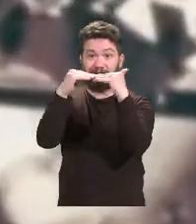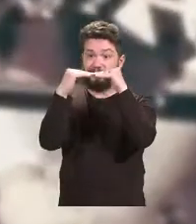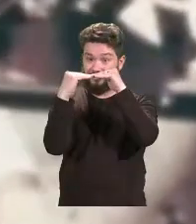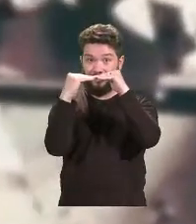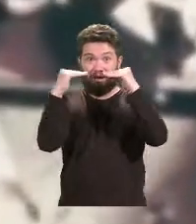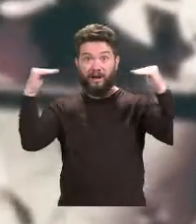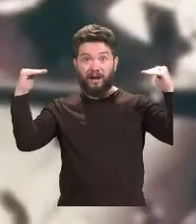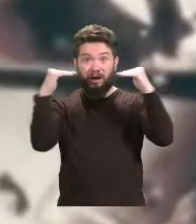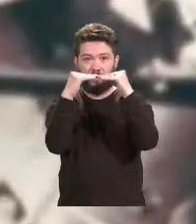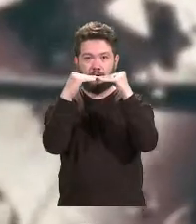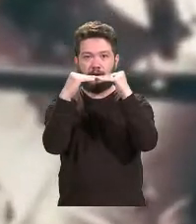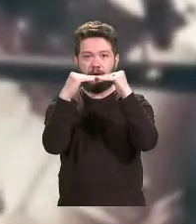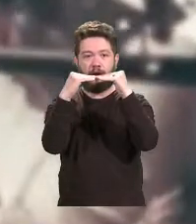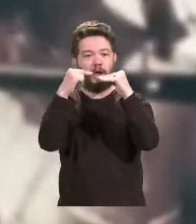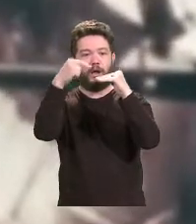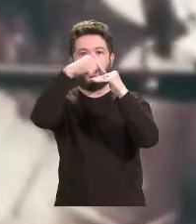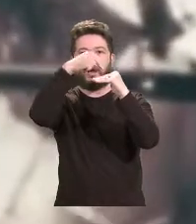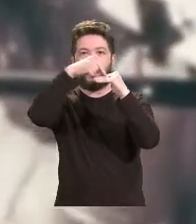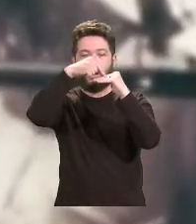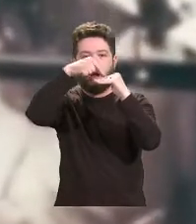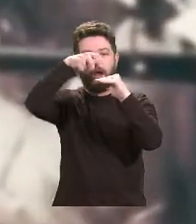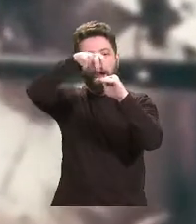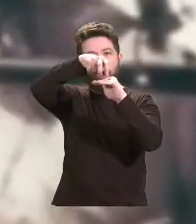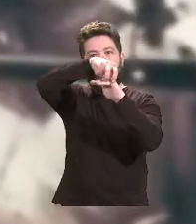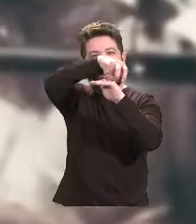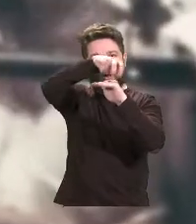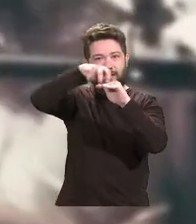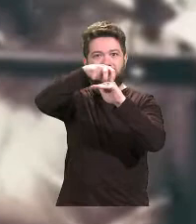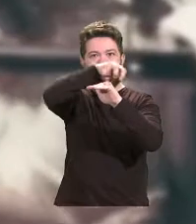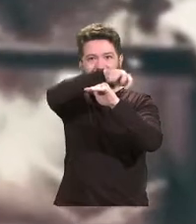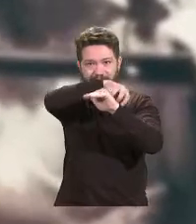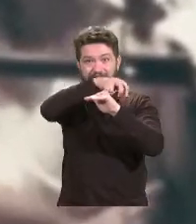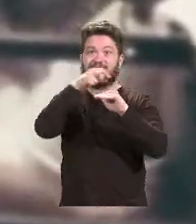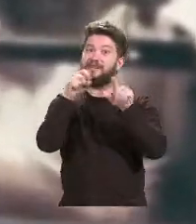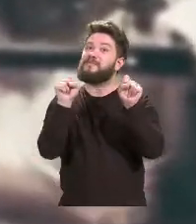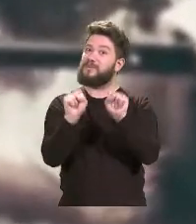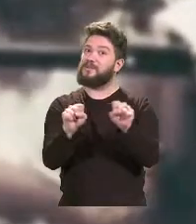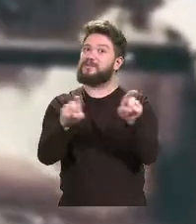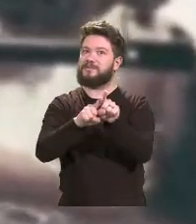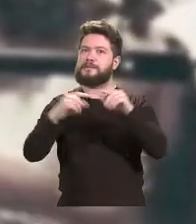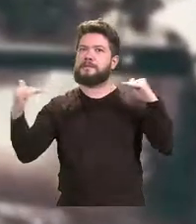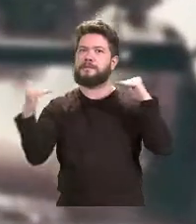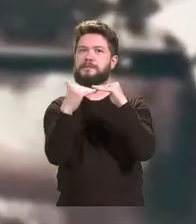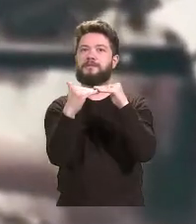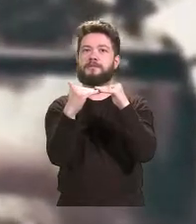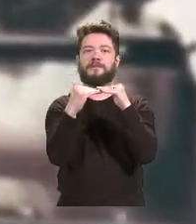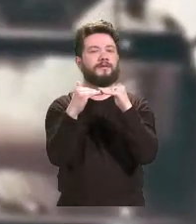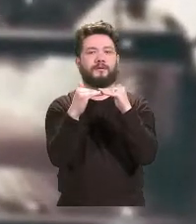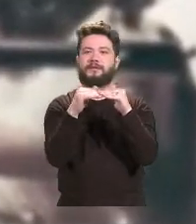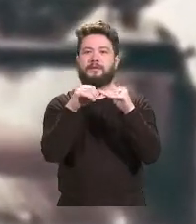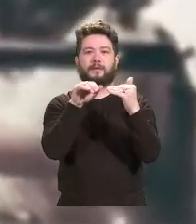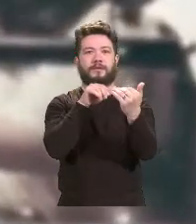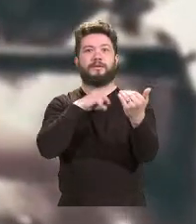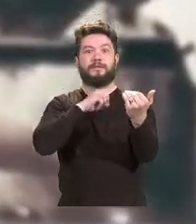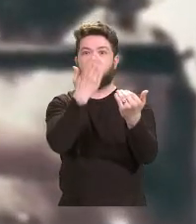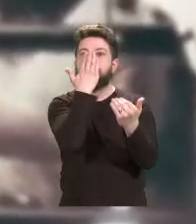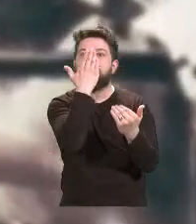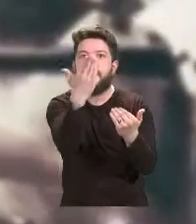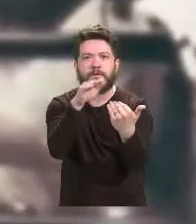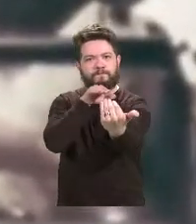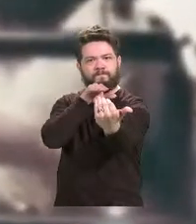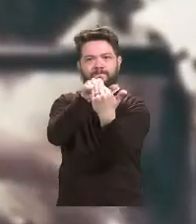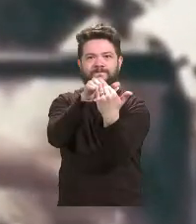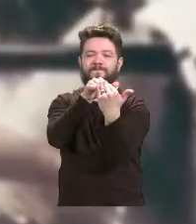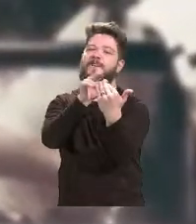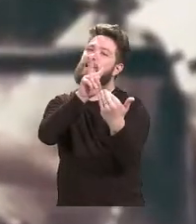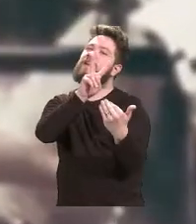pessoas que estão dentro dele, em especial aquela que está na sua frente e causa suas mortes. Já